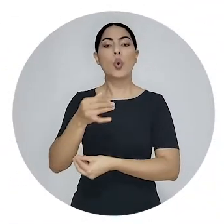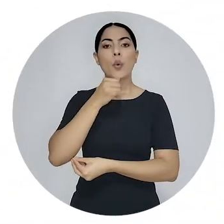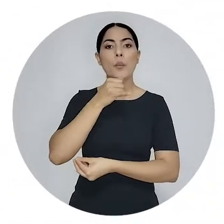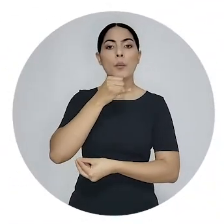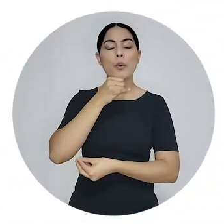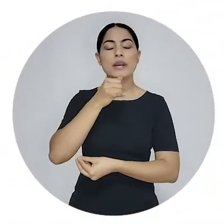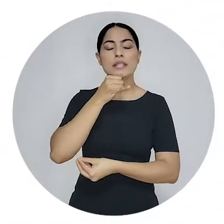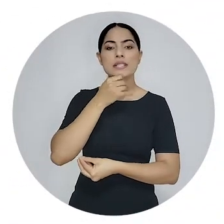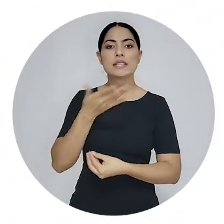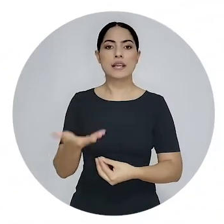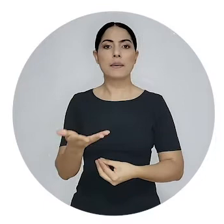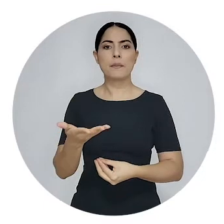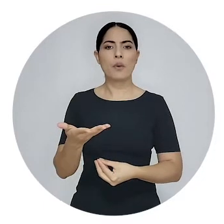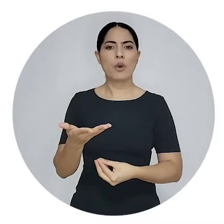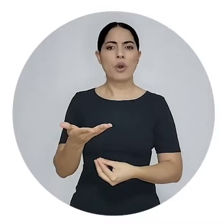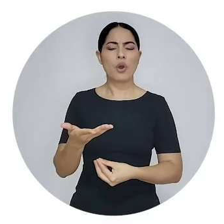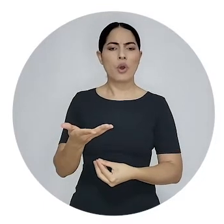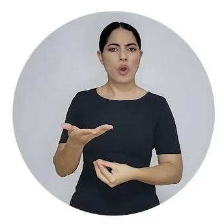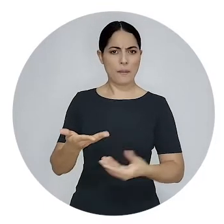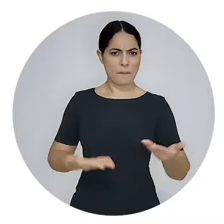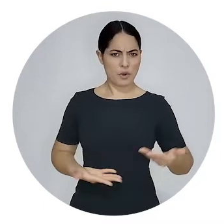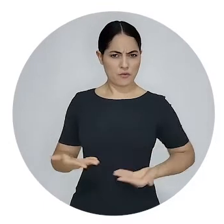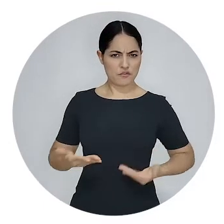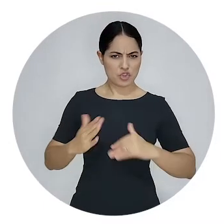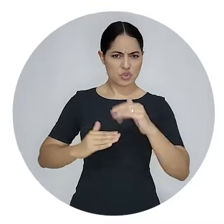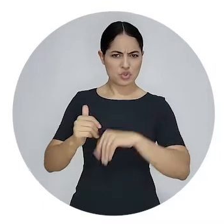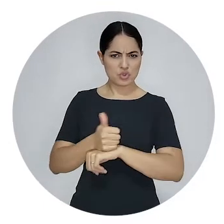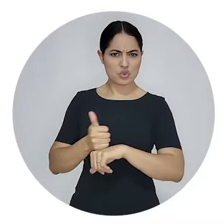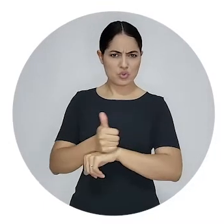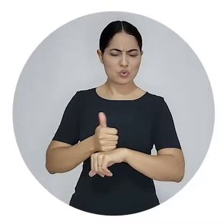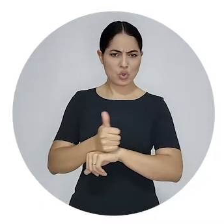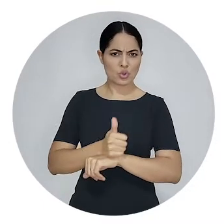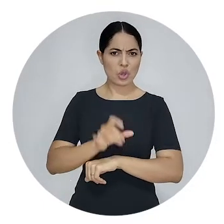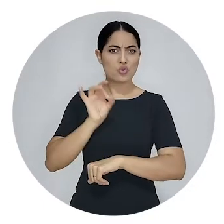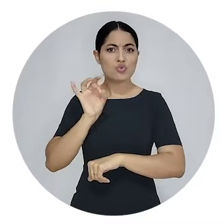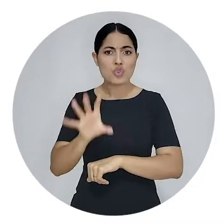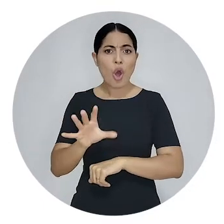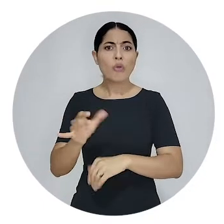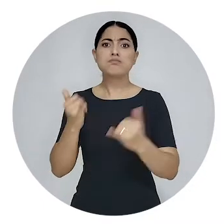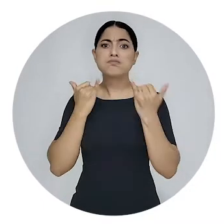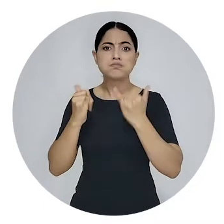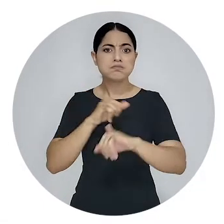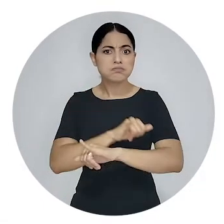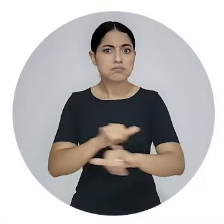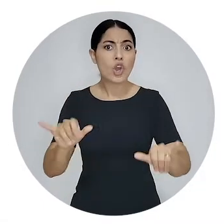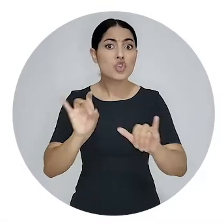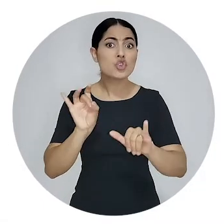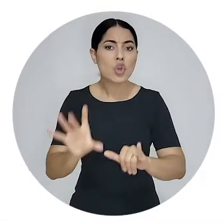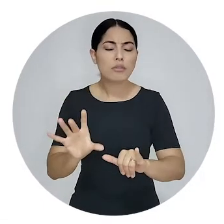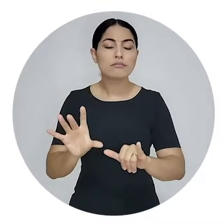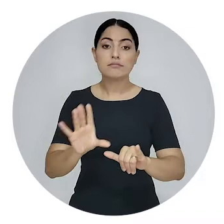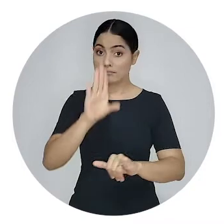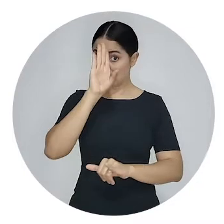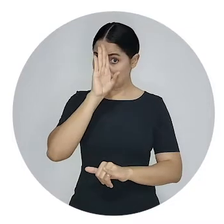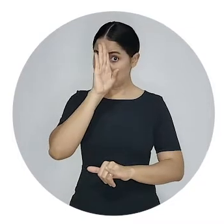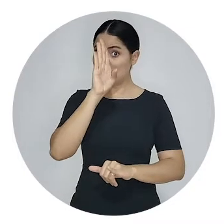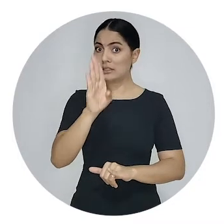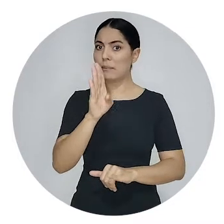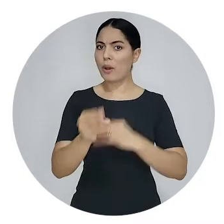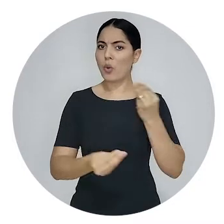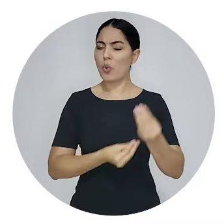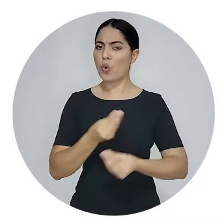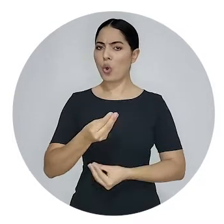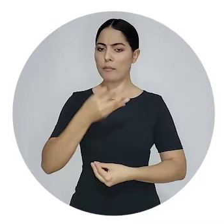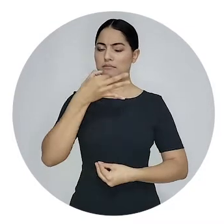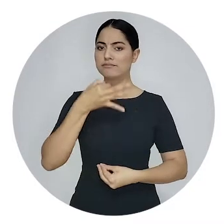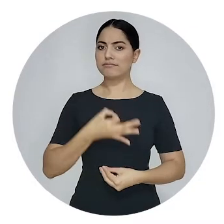o periódico ressalta que o provimento determina que a publicidade profissional deve ter o caráter meramente informativo e primar